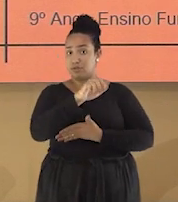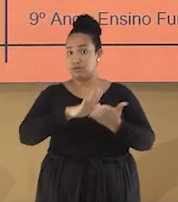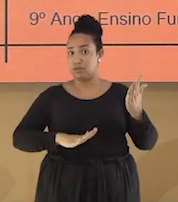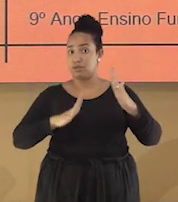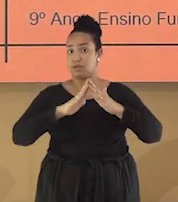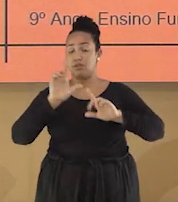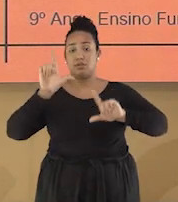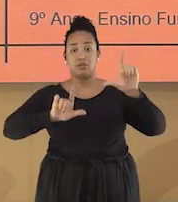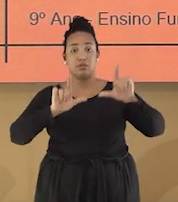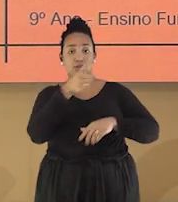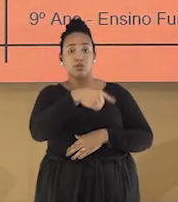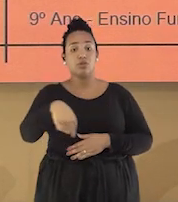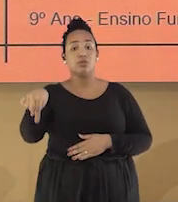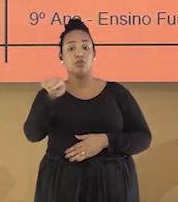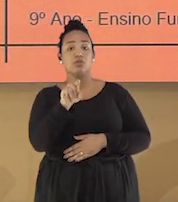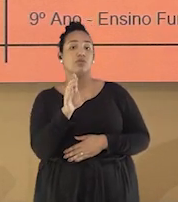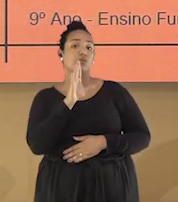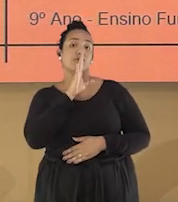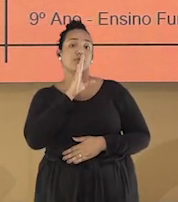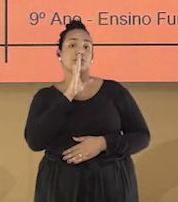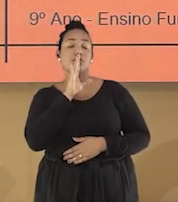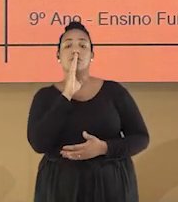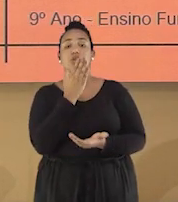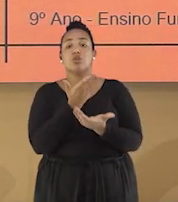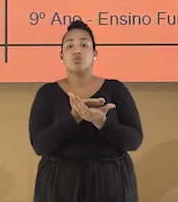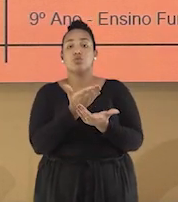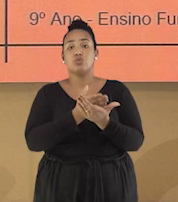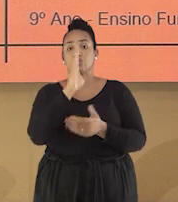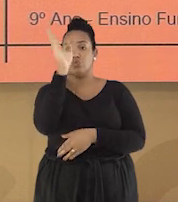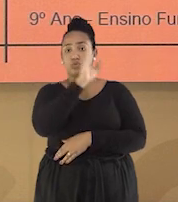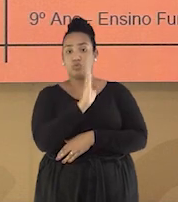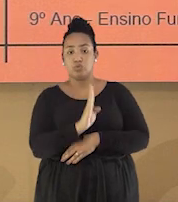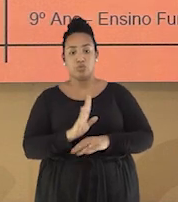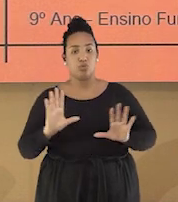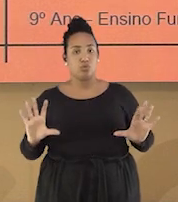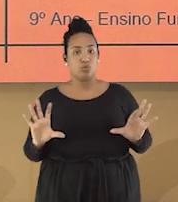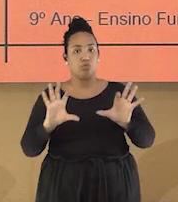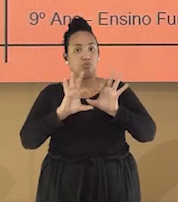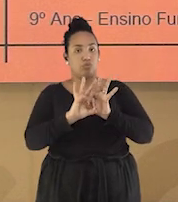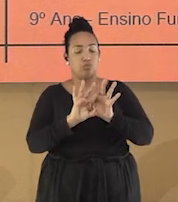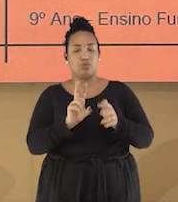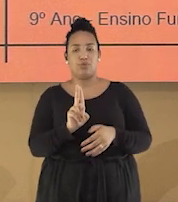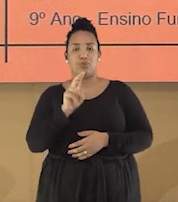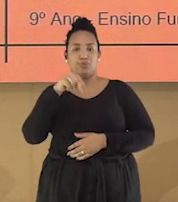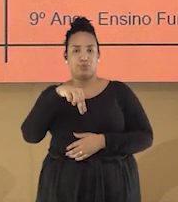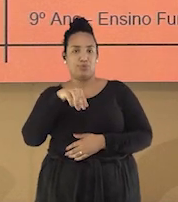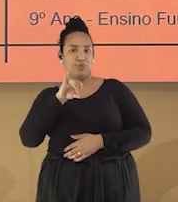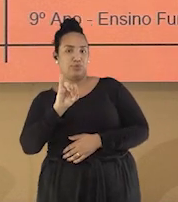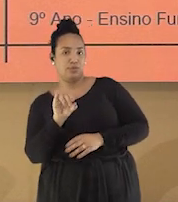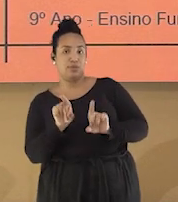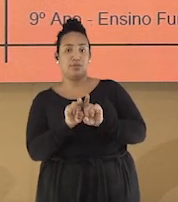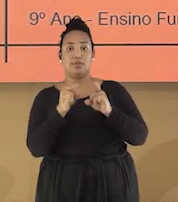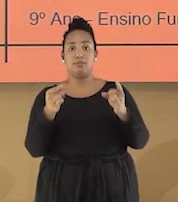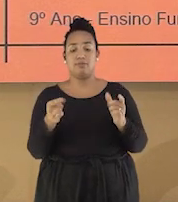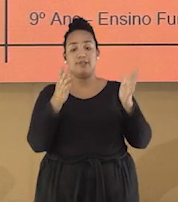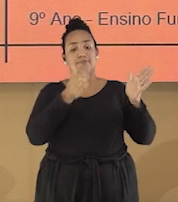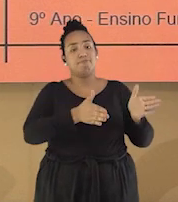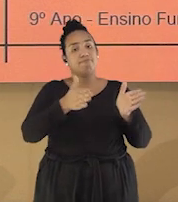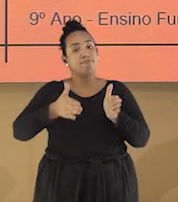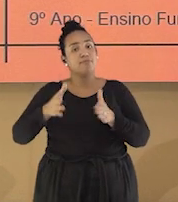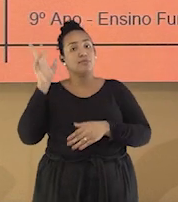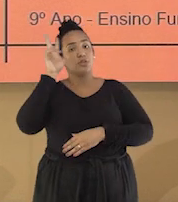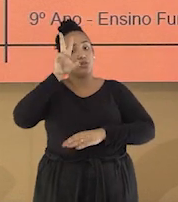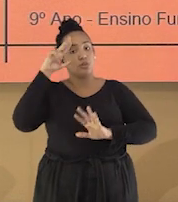pouquinho mais sobre a União Nacional dos Estudantes, a UNE, e sua importância durante alguns momentos da nossa história.